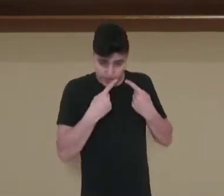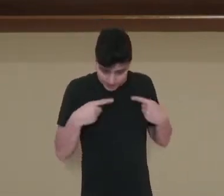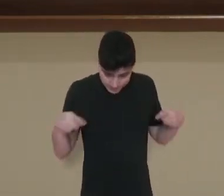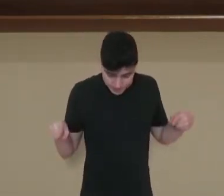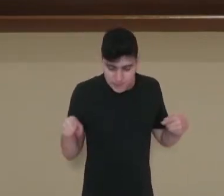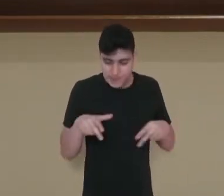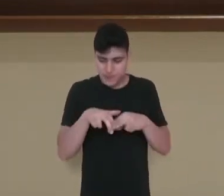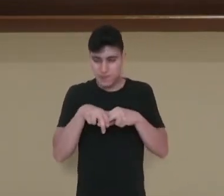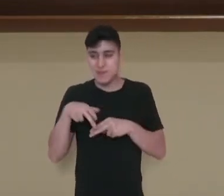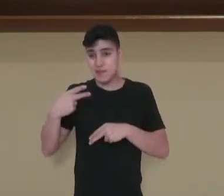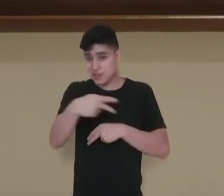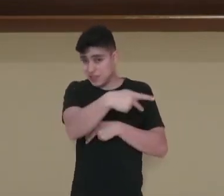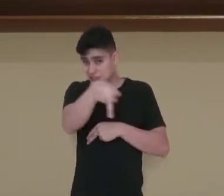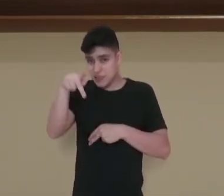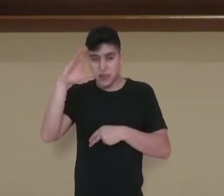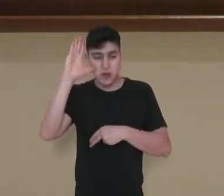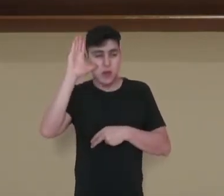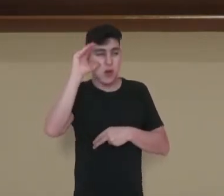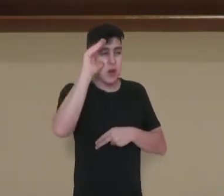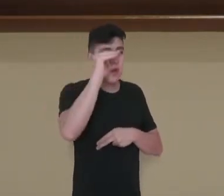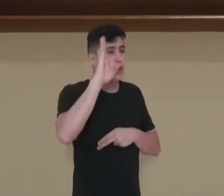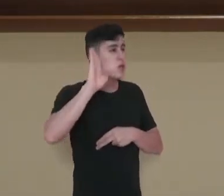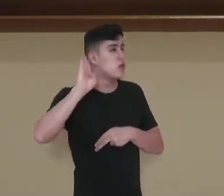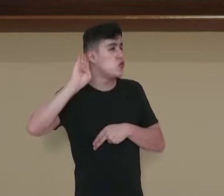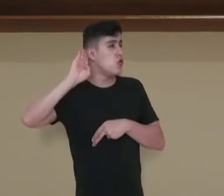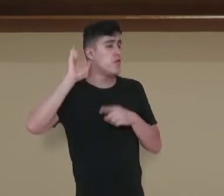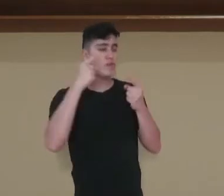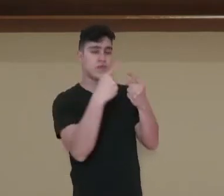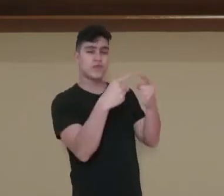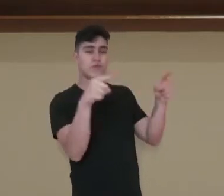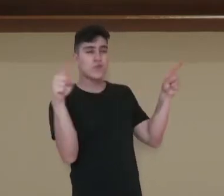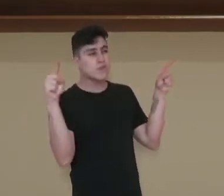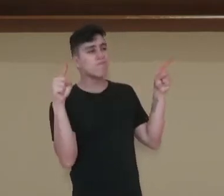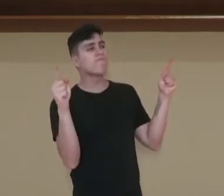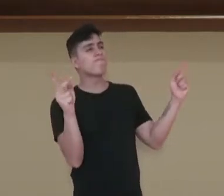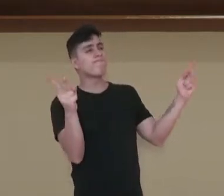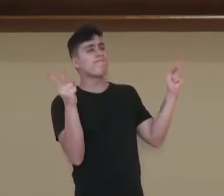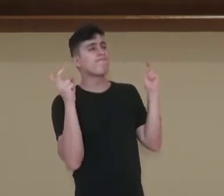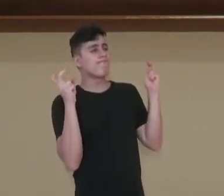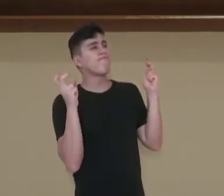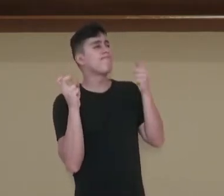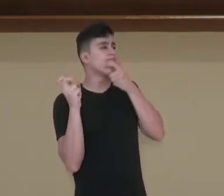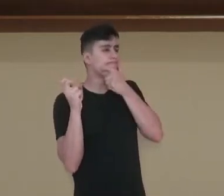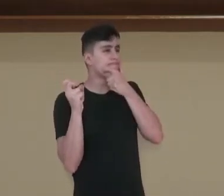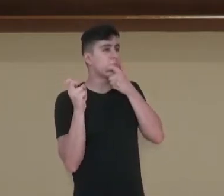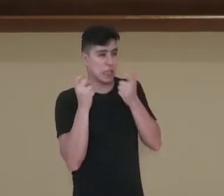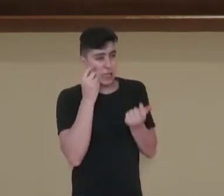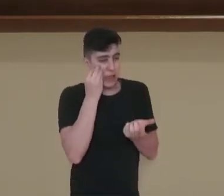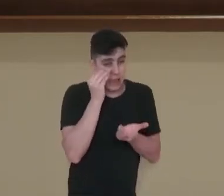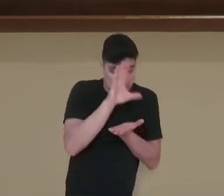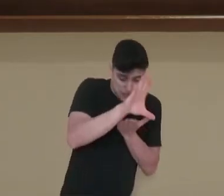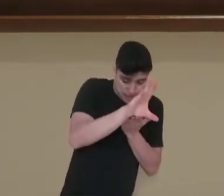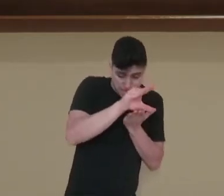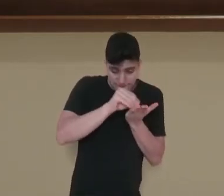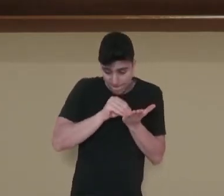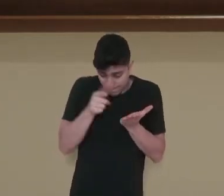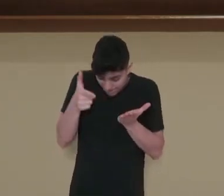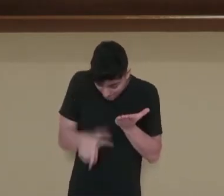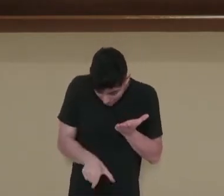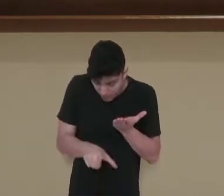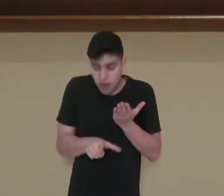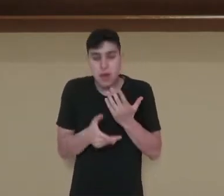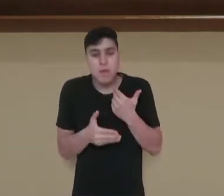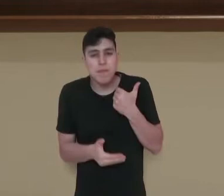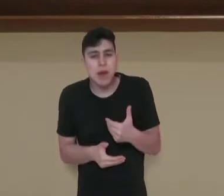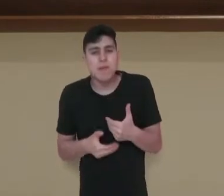sua curiosidade, de ouvir os sons à sua volta e achar maneiras de reproduzir, aos poucos foram dando